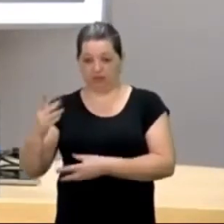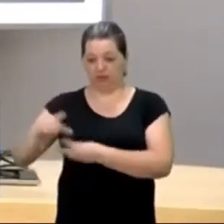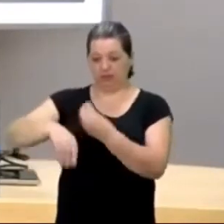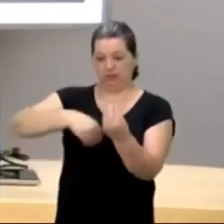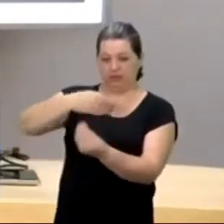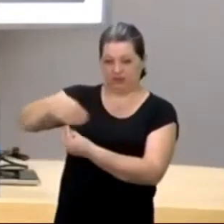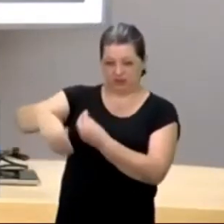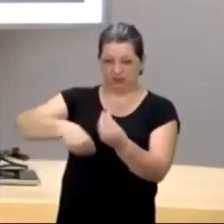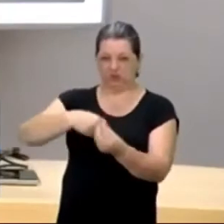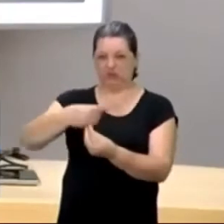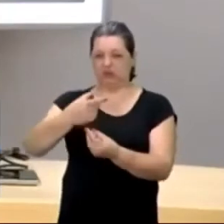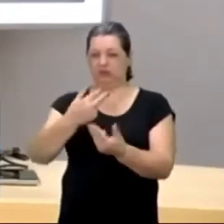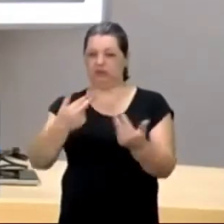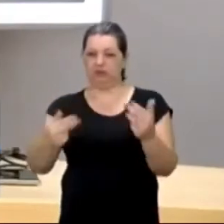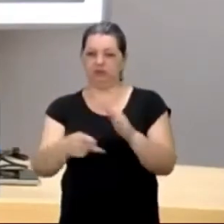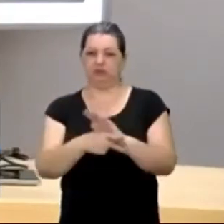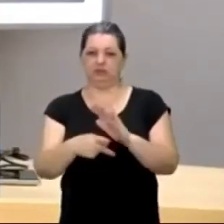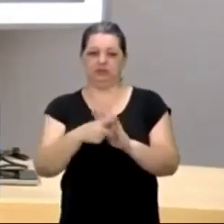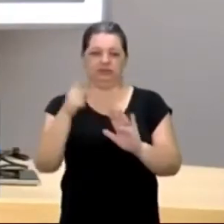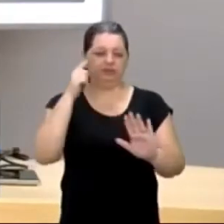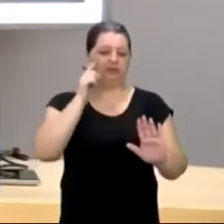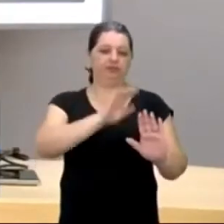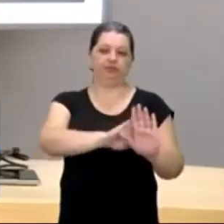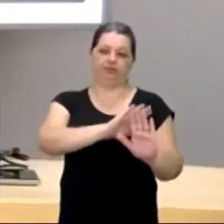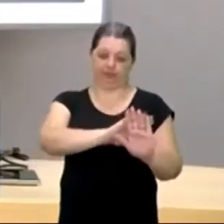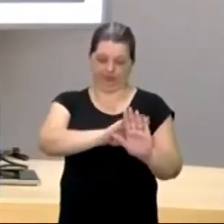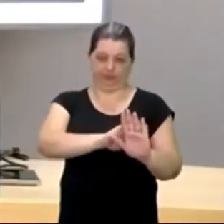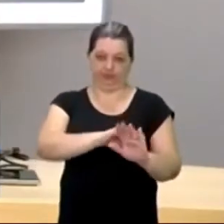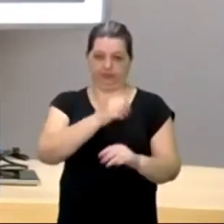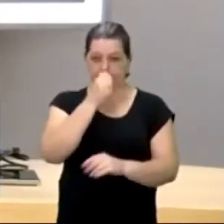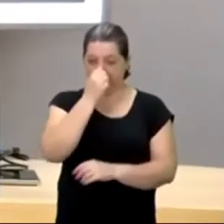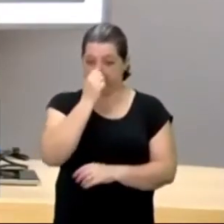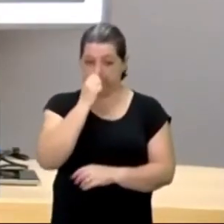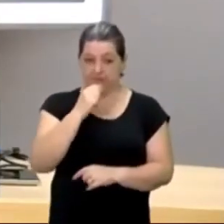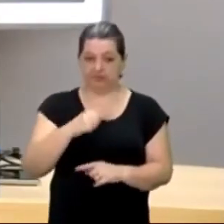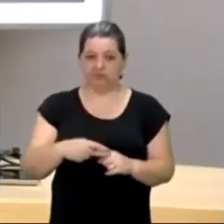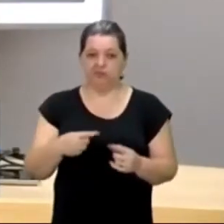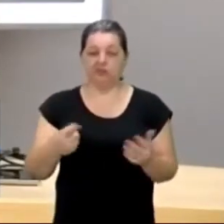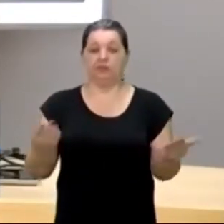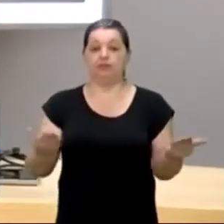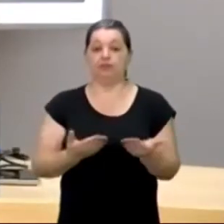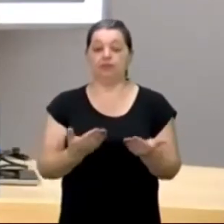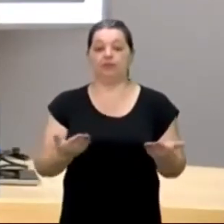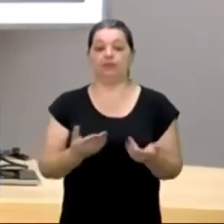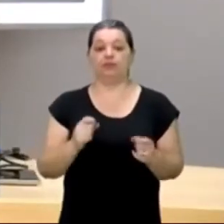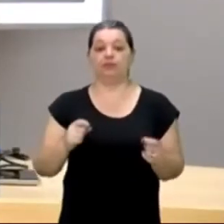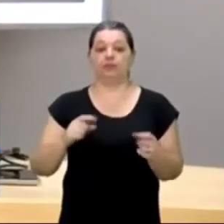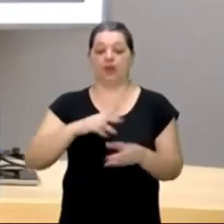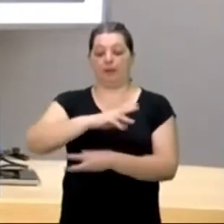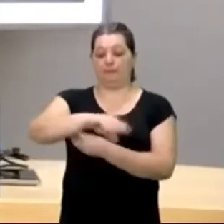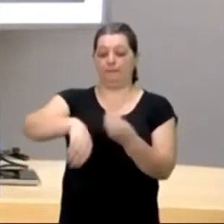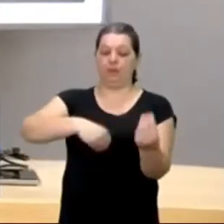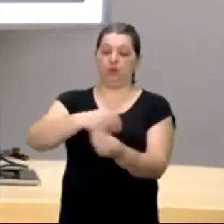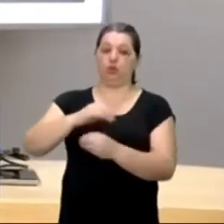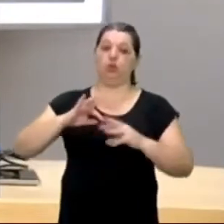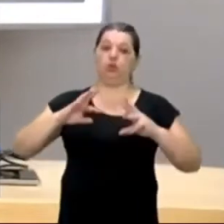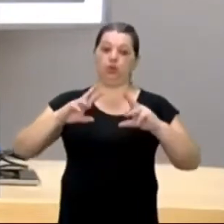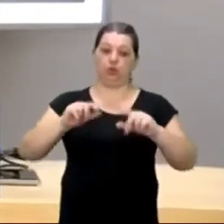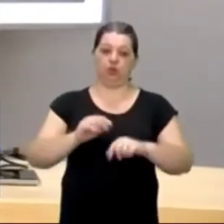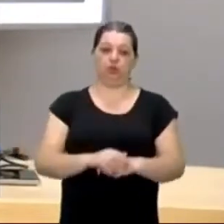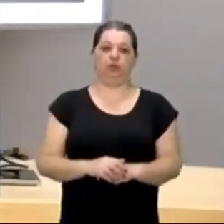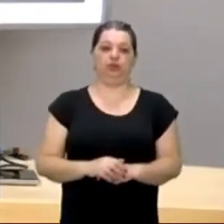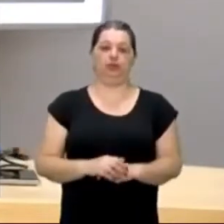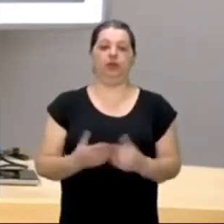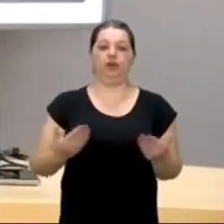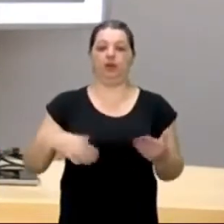ficçãozinha ali no meio, quando eu falei que é idealização e tal, neste, é uma mistura de tudo isso. Então vamos lá com Nove